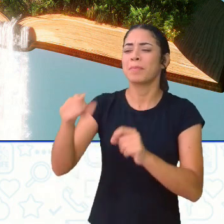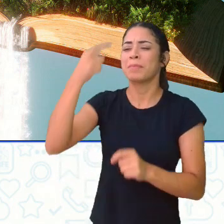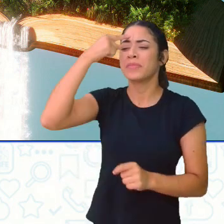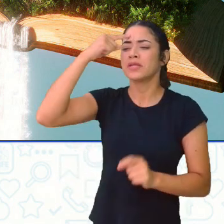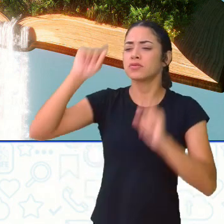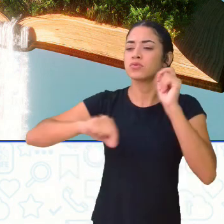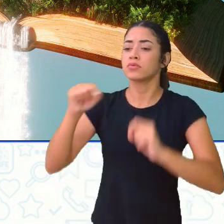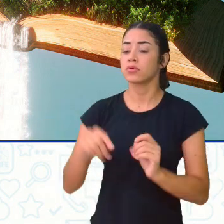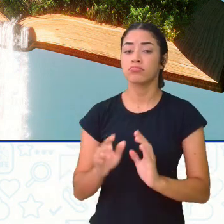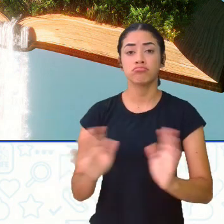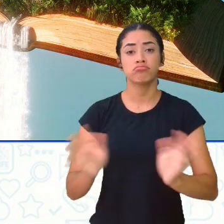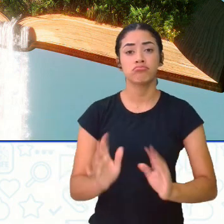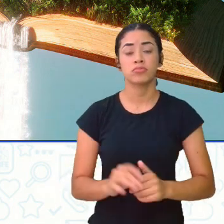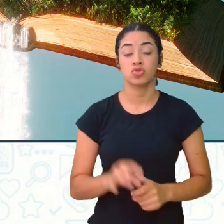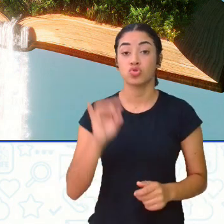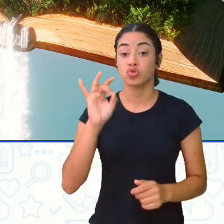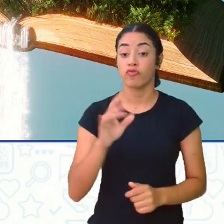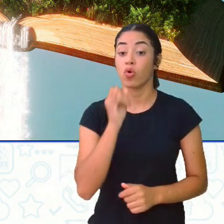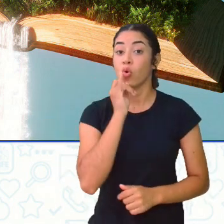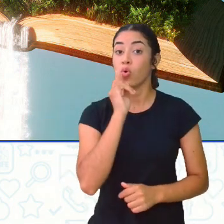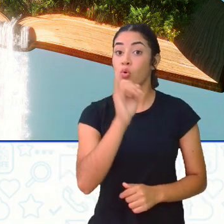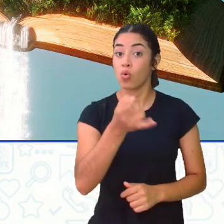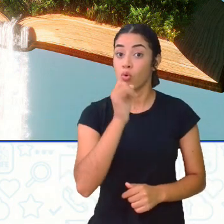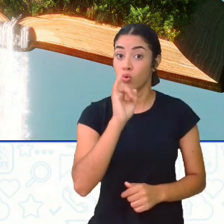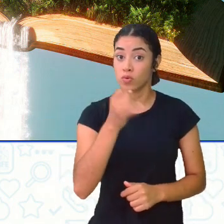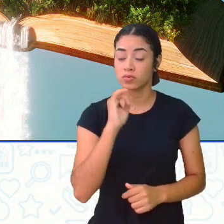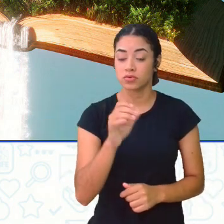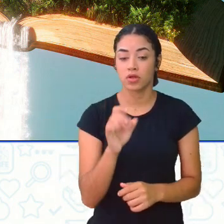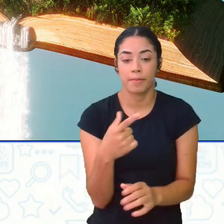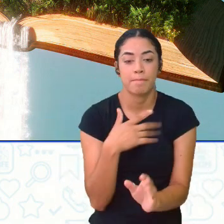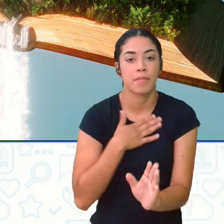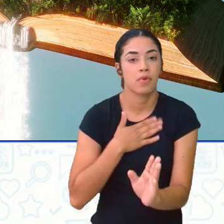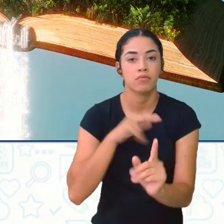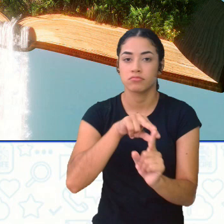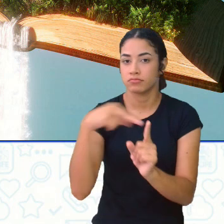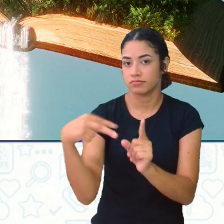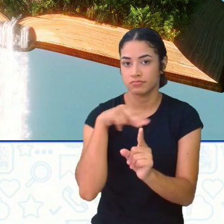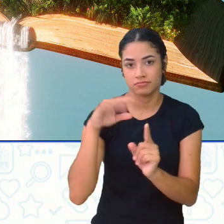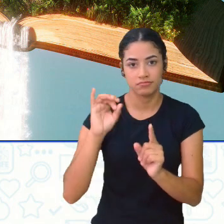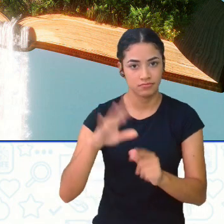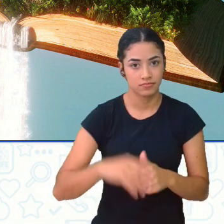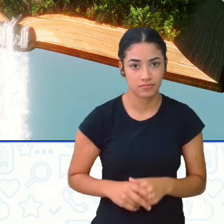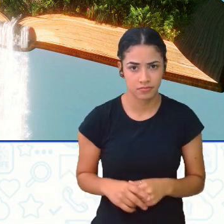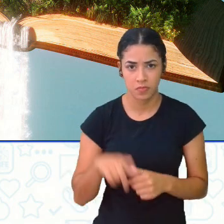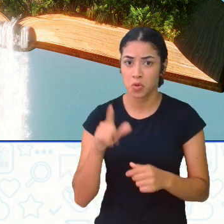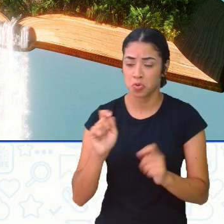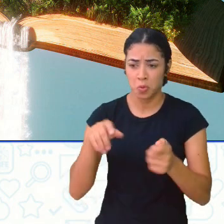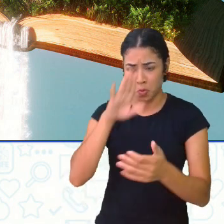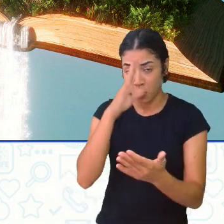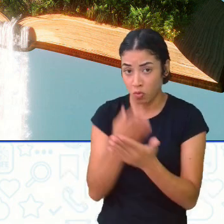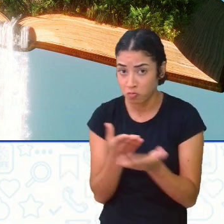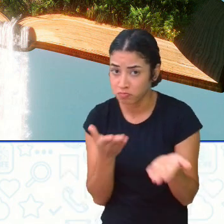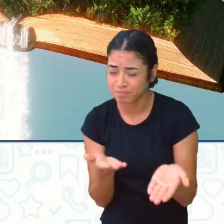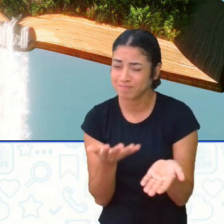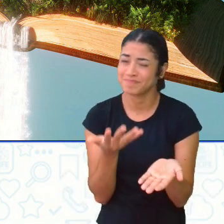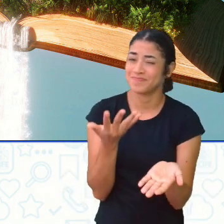contar Os acontecimentos De acordo com o meu ponto de vista E esse narrador É confiável Mais ou menos A gente